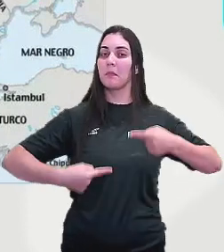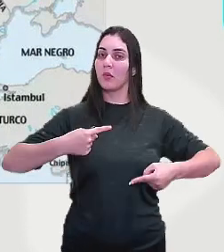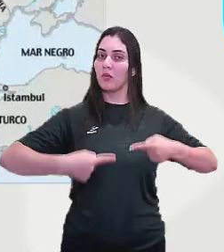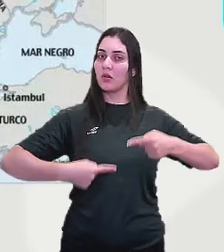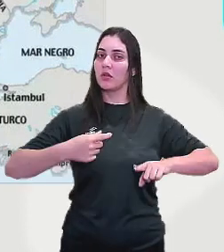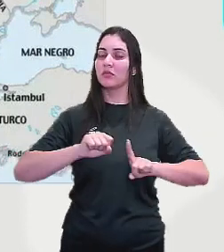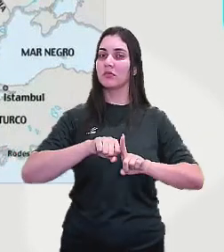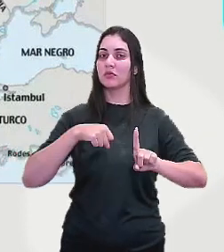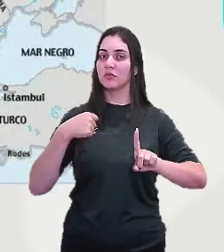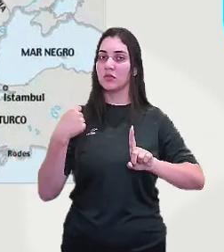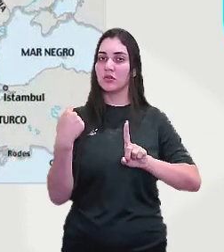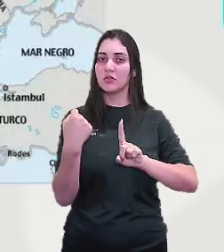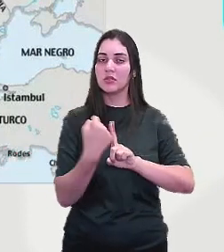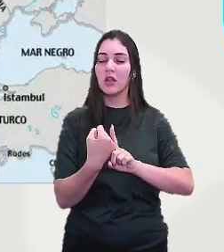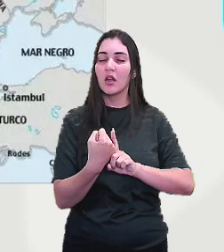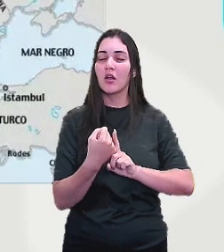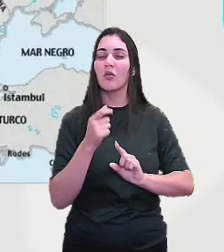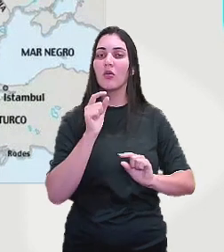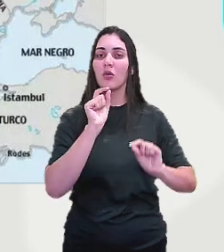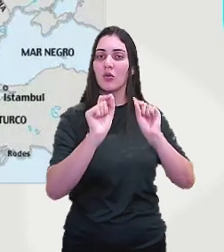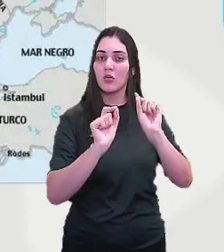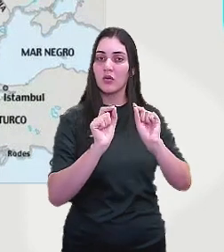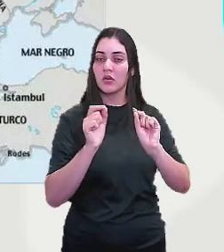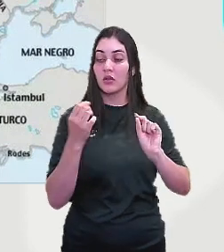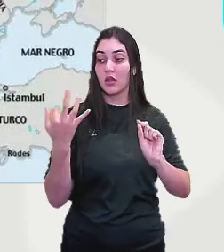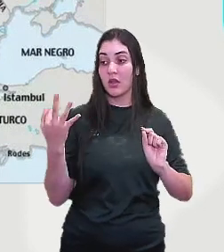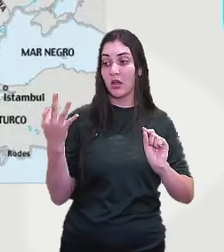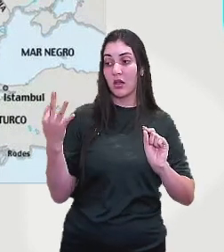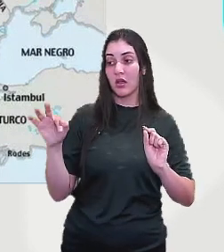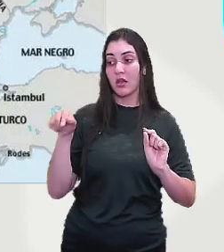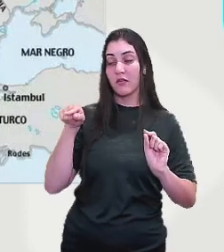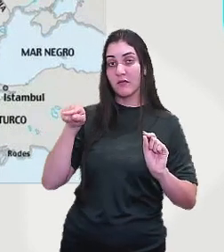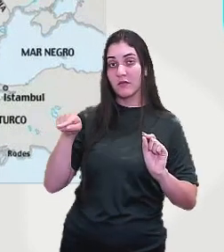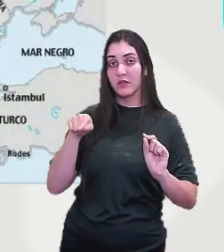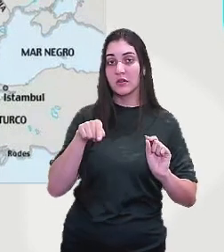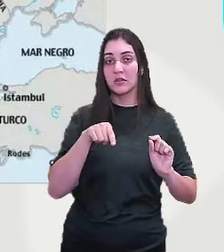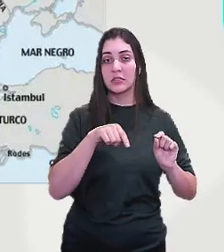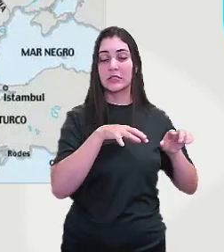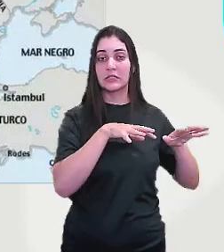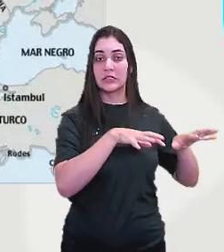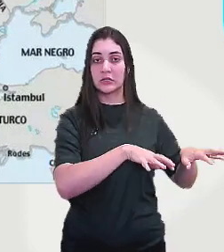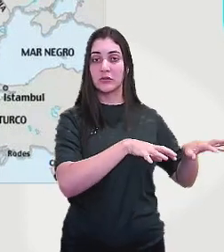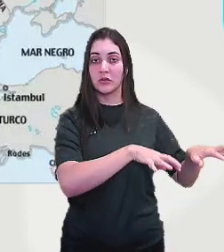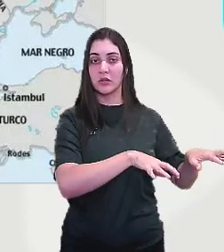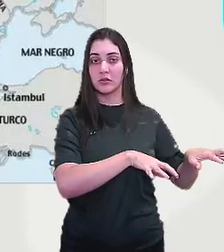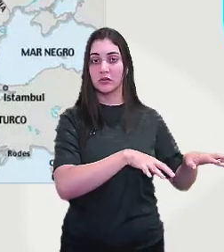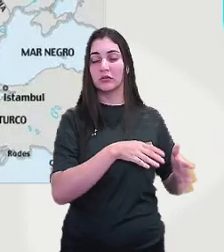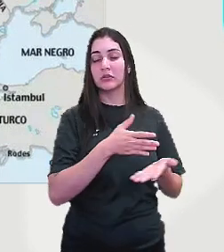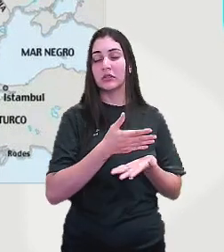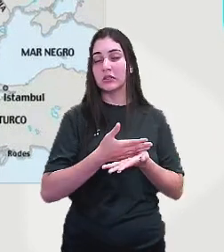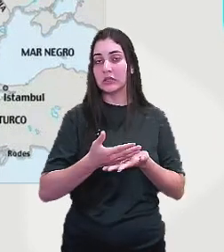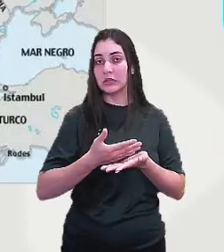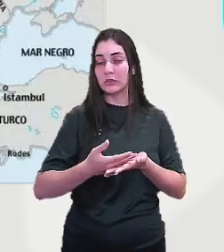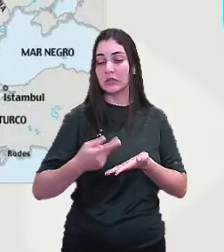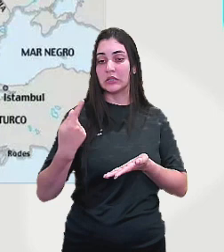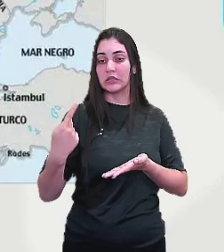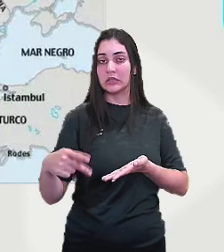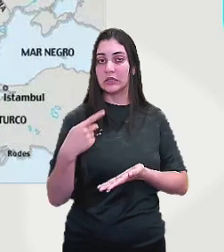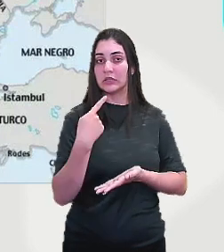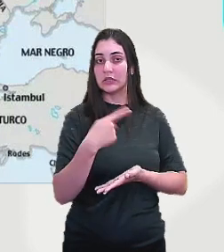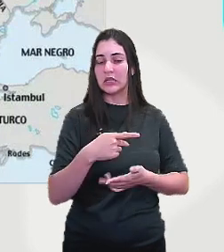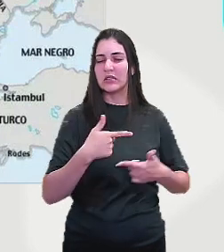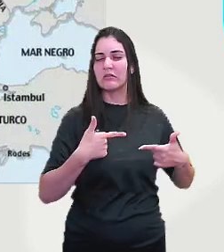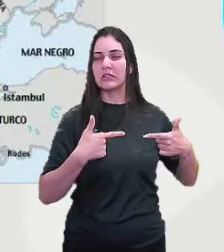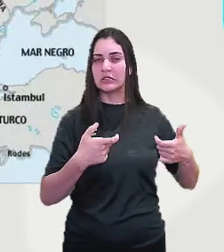sociais entre a França e o Reino Unido, por exemplo. E a partir desses embates, desses